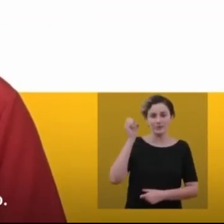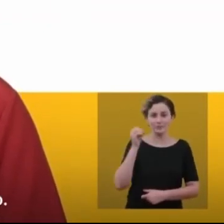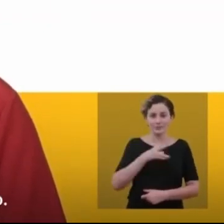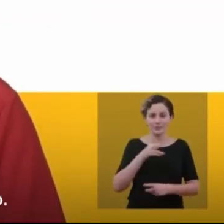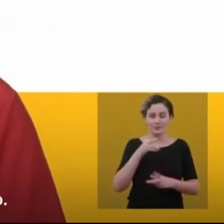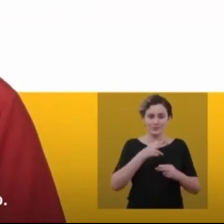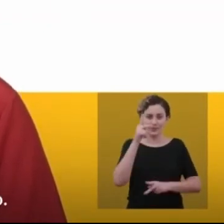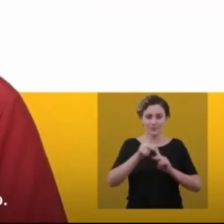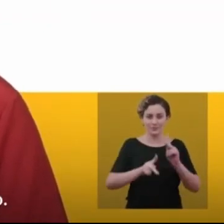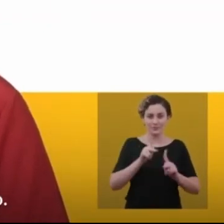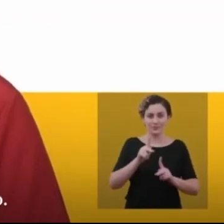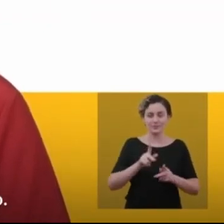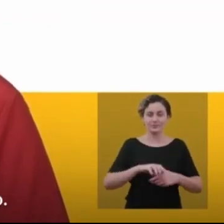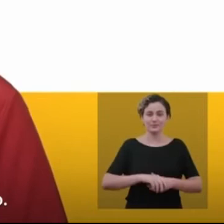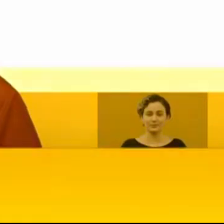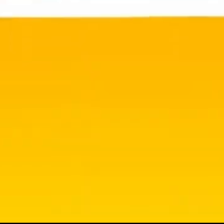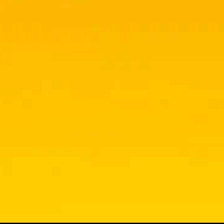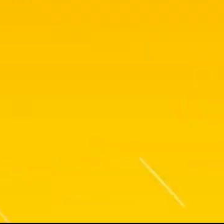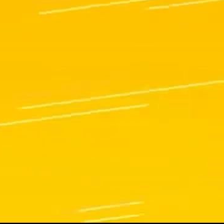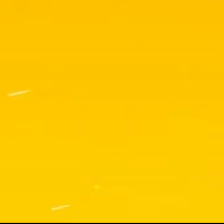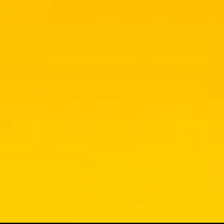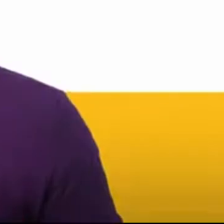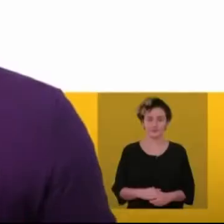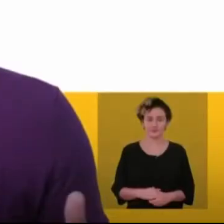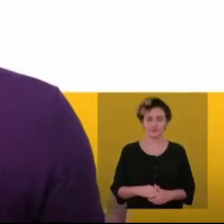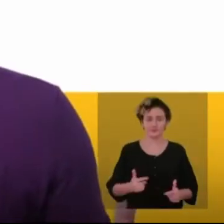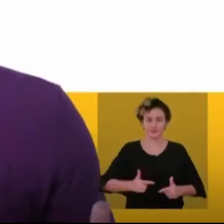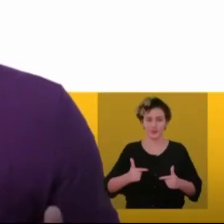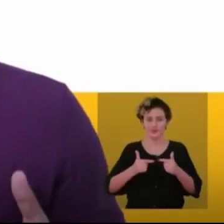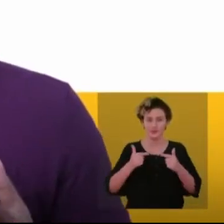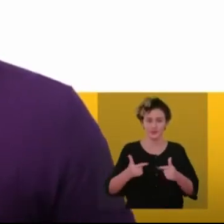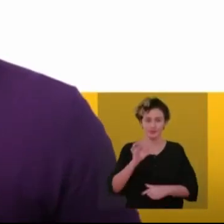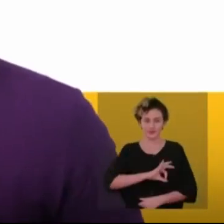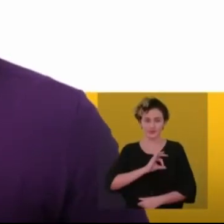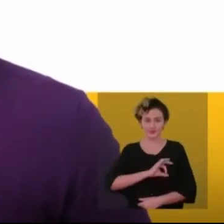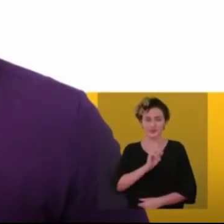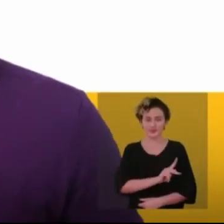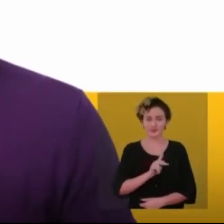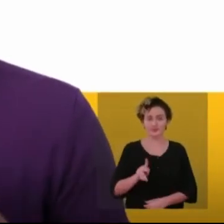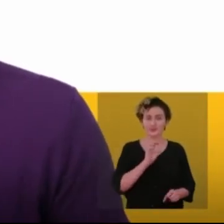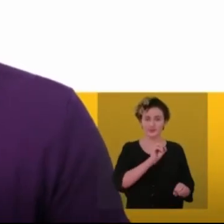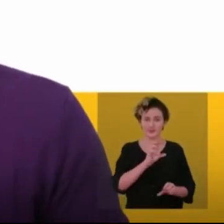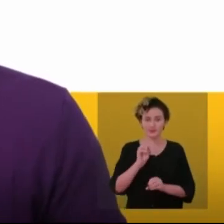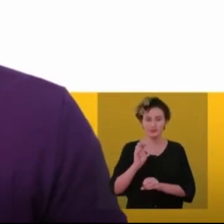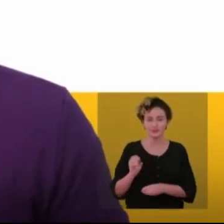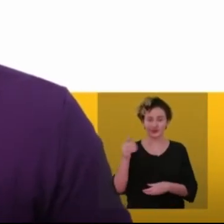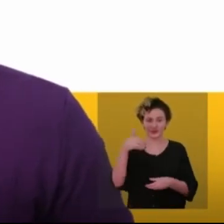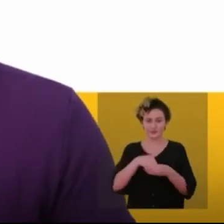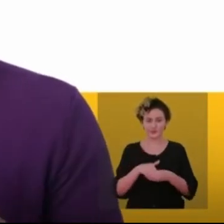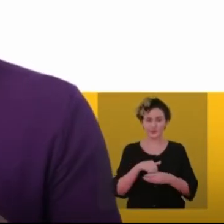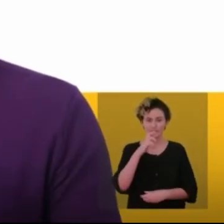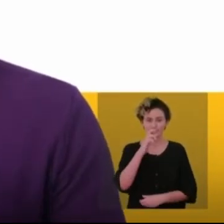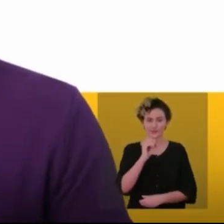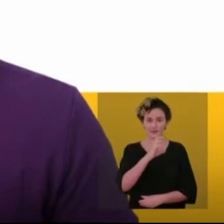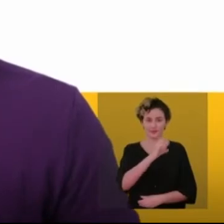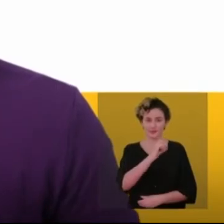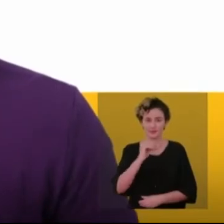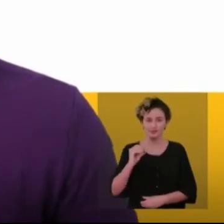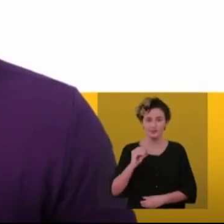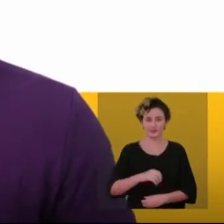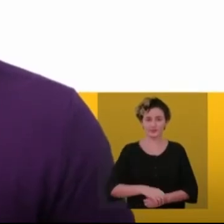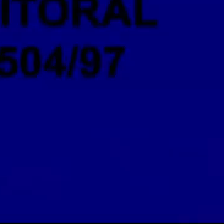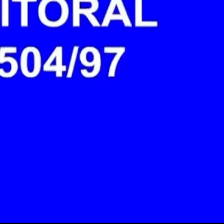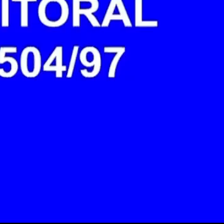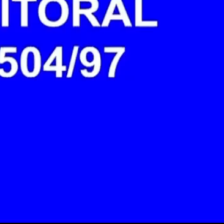Por um Pará novo, com a cara do povo. 50. Vou lutar pelo piso do magistério e pelos precatórios da educação. Vote 50,